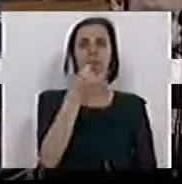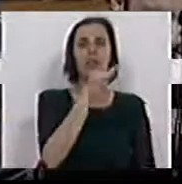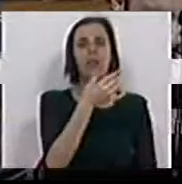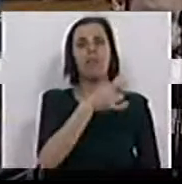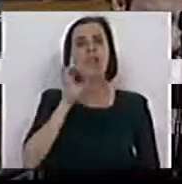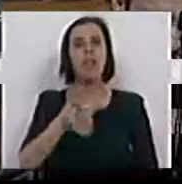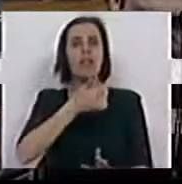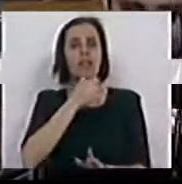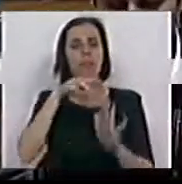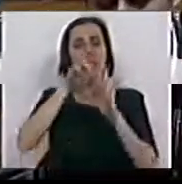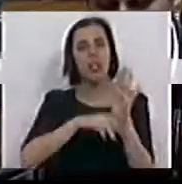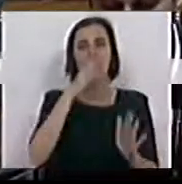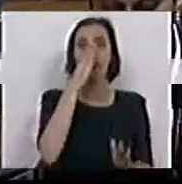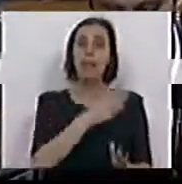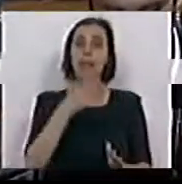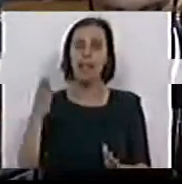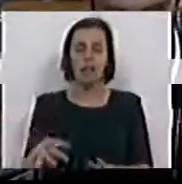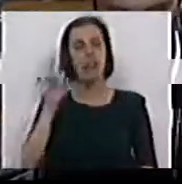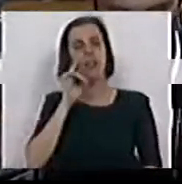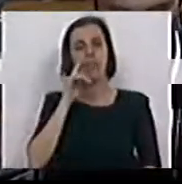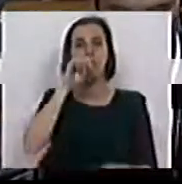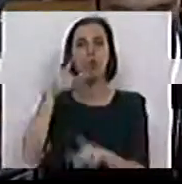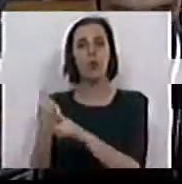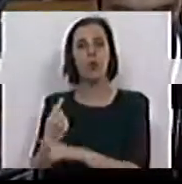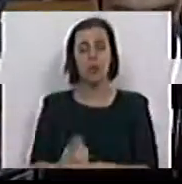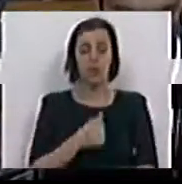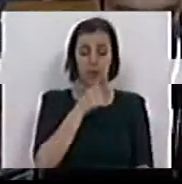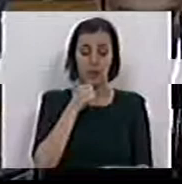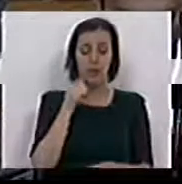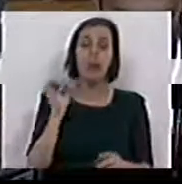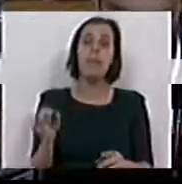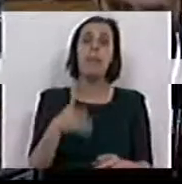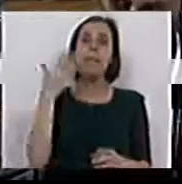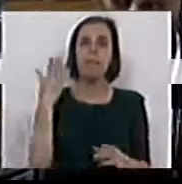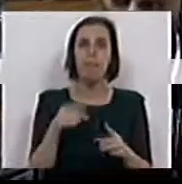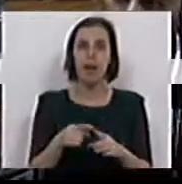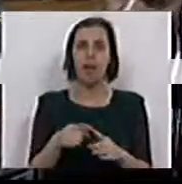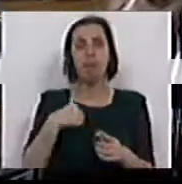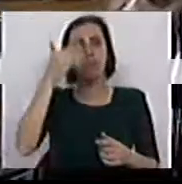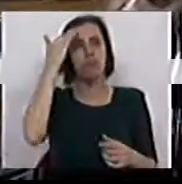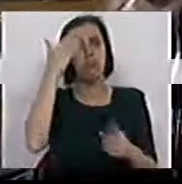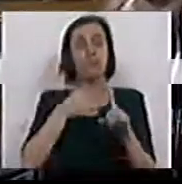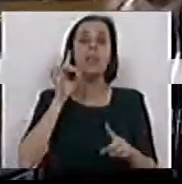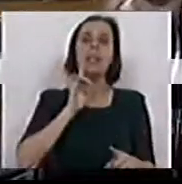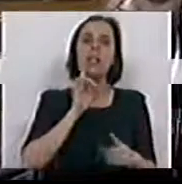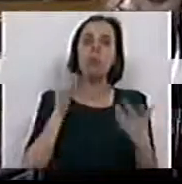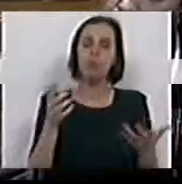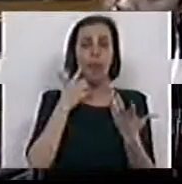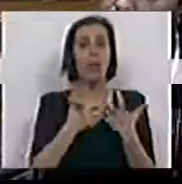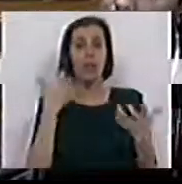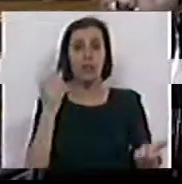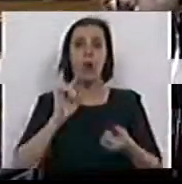2496 que estabelece o regime aplicável à defesa dos consumidores. Em primeiro lugar, consideramos que é importante